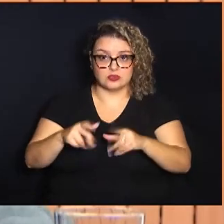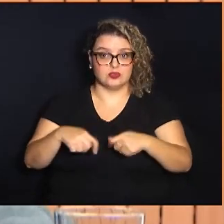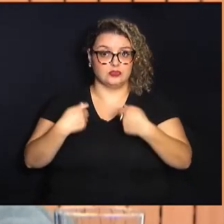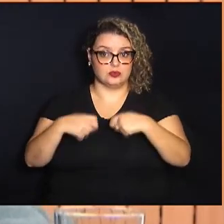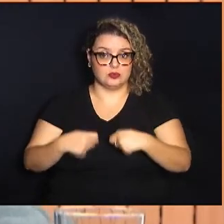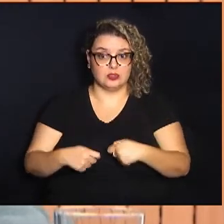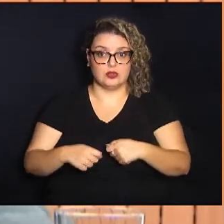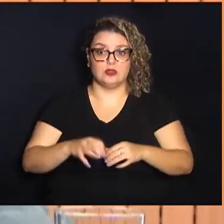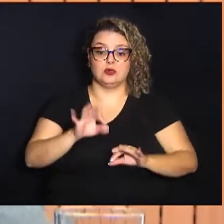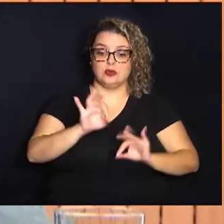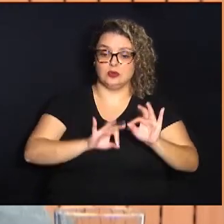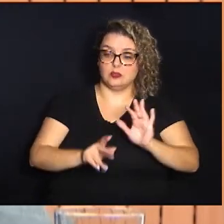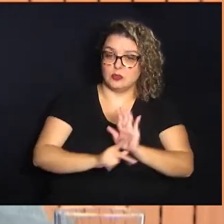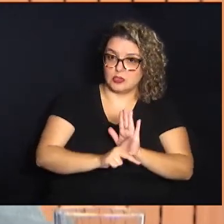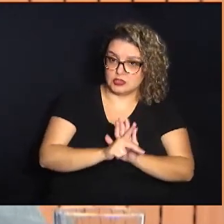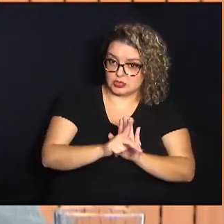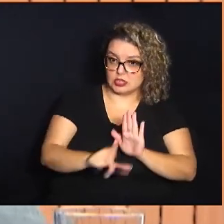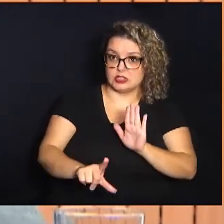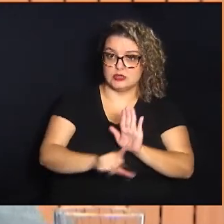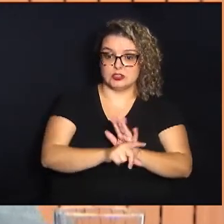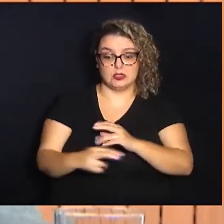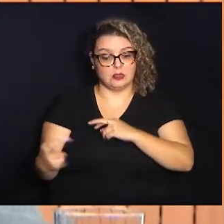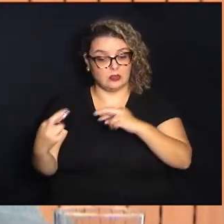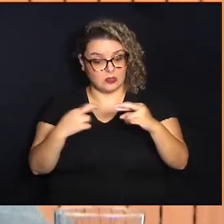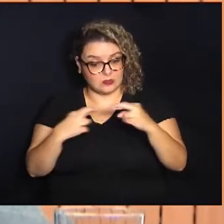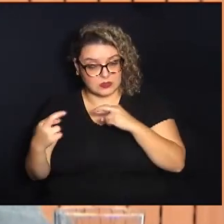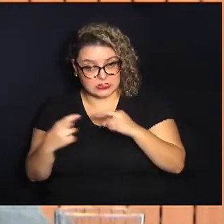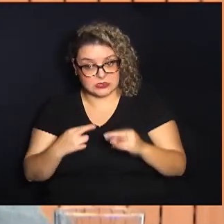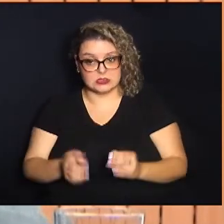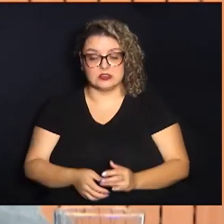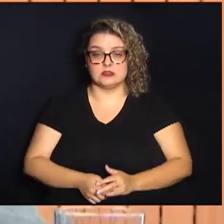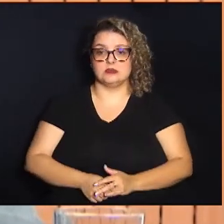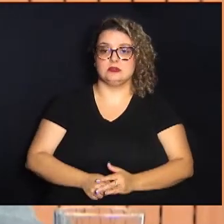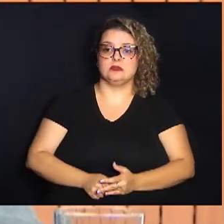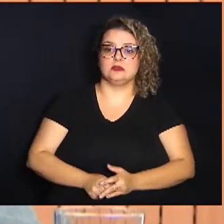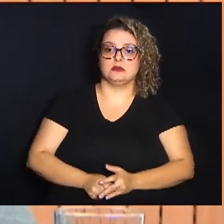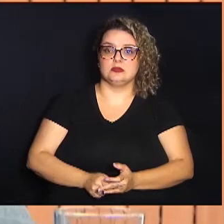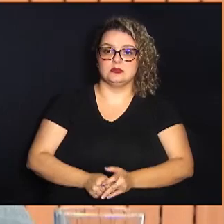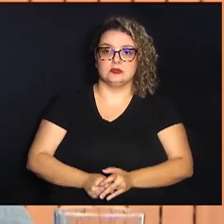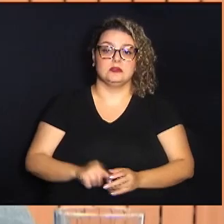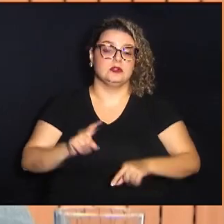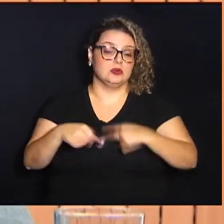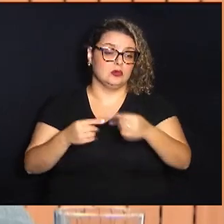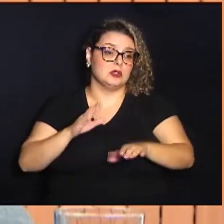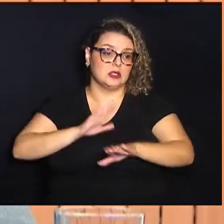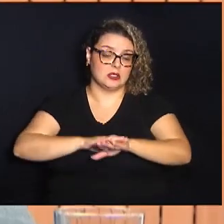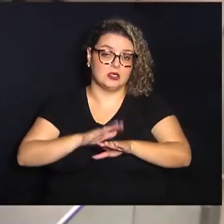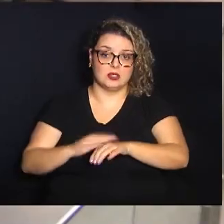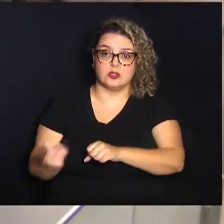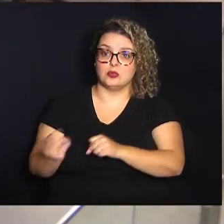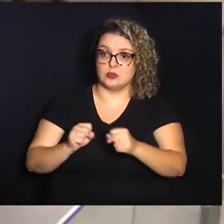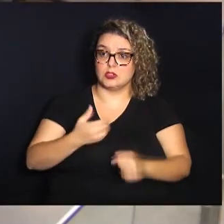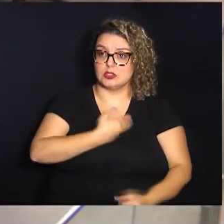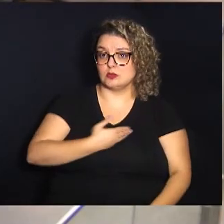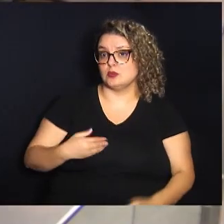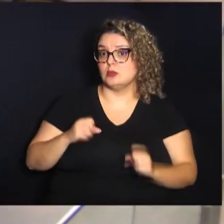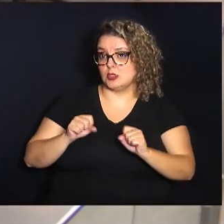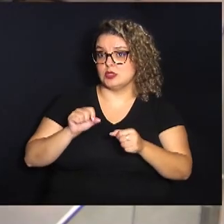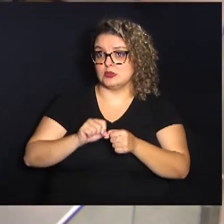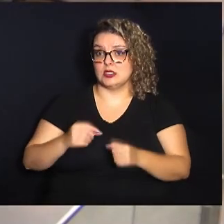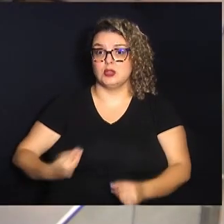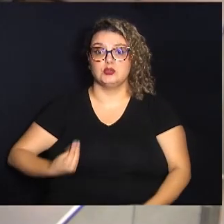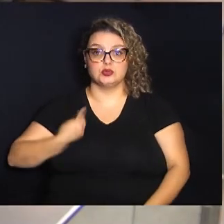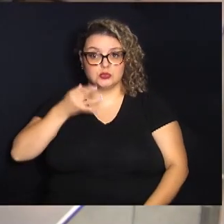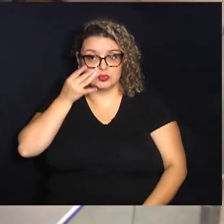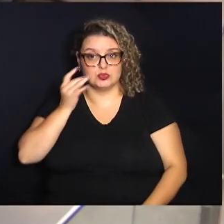com projetos de lei fiscalização e outras ações que o poder público pode fazer. Estiveram presente